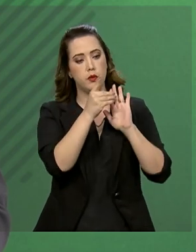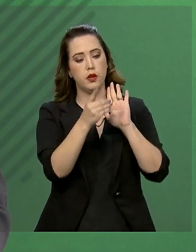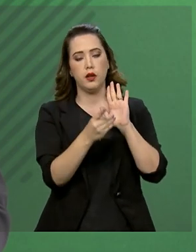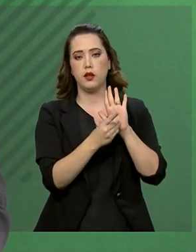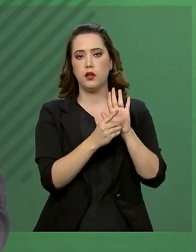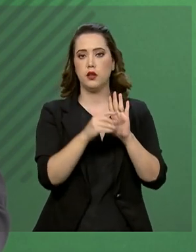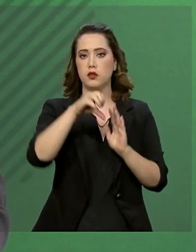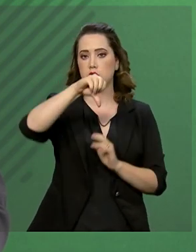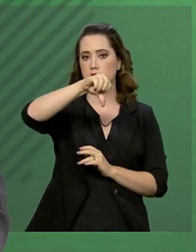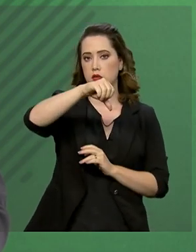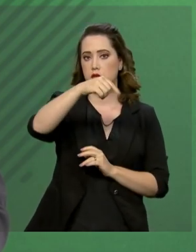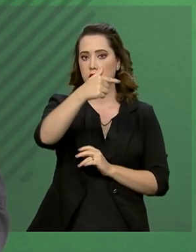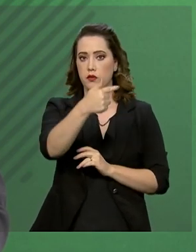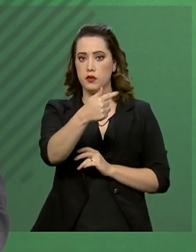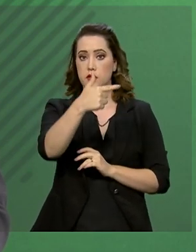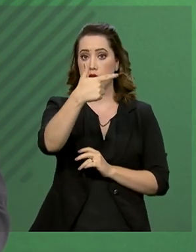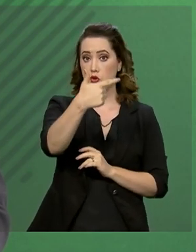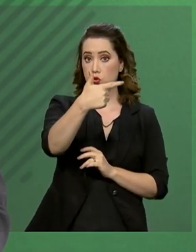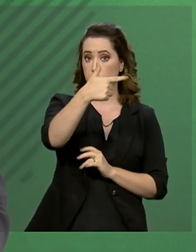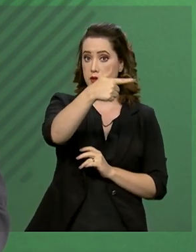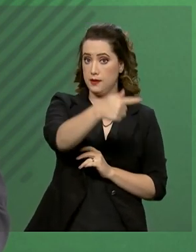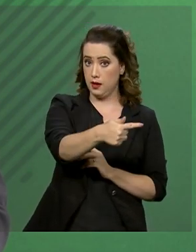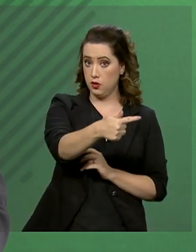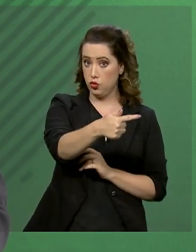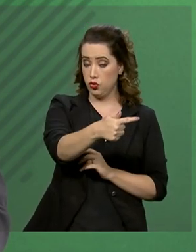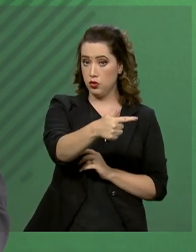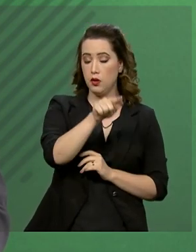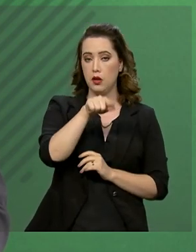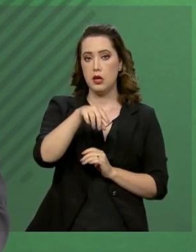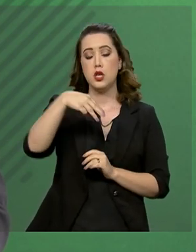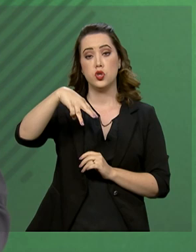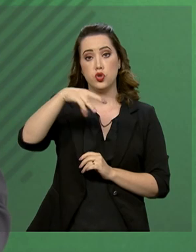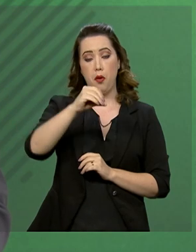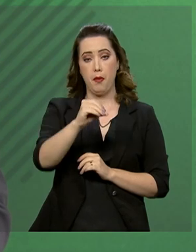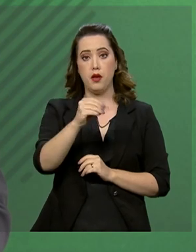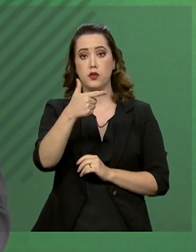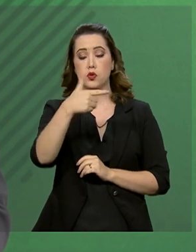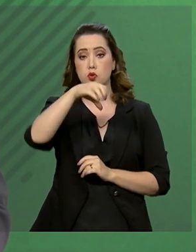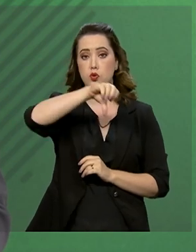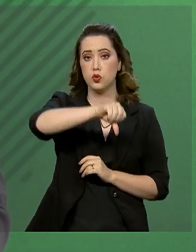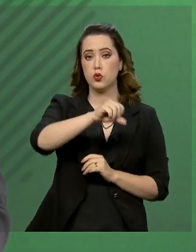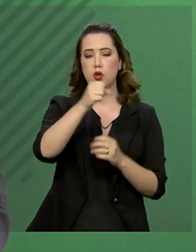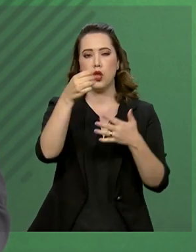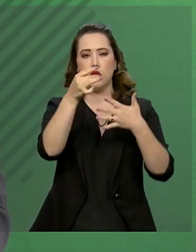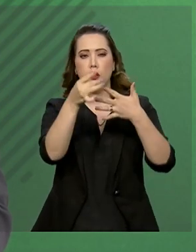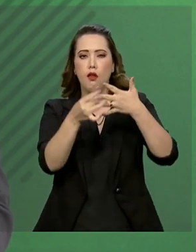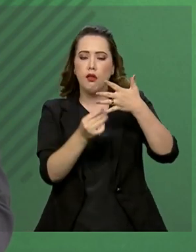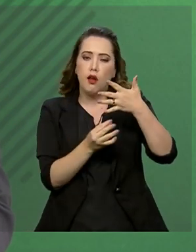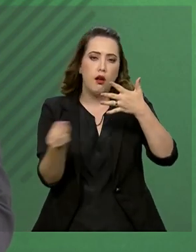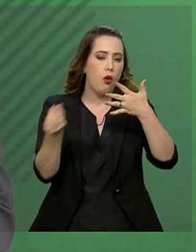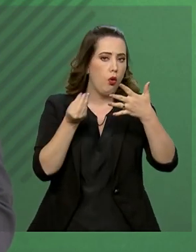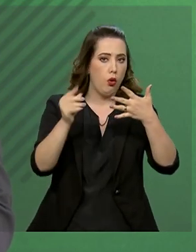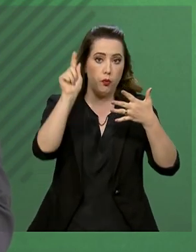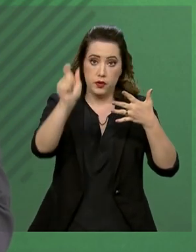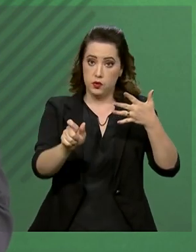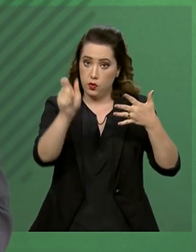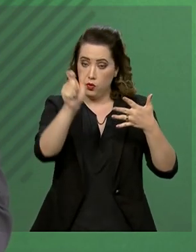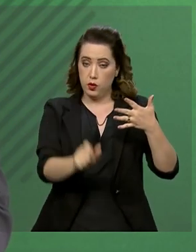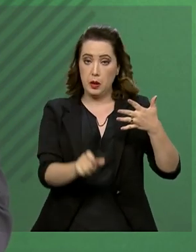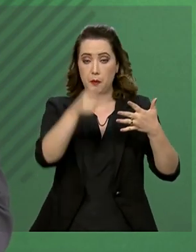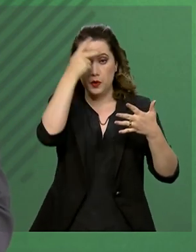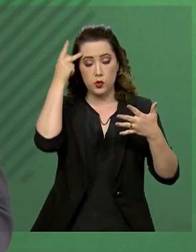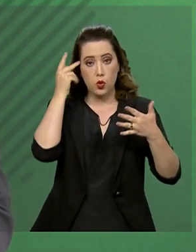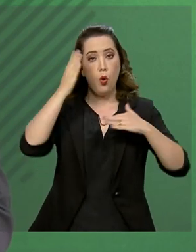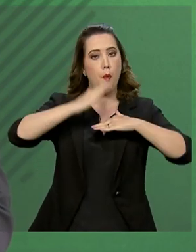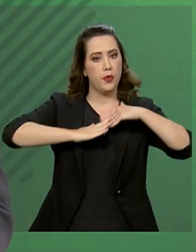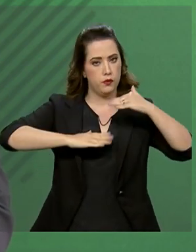9727, de março de 2019, que dispõe sobre os critérios, o perfil